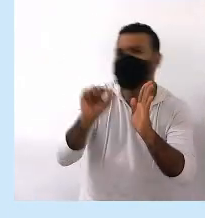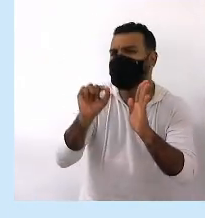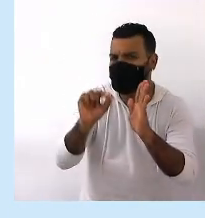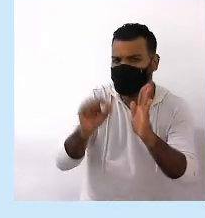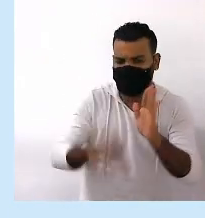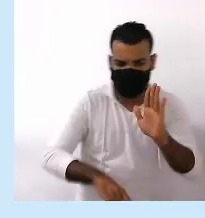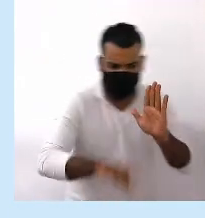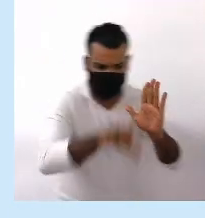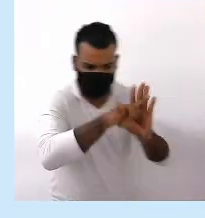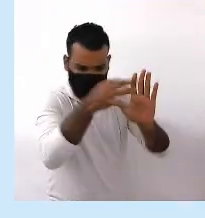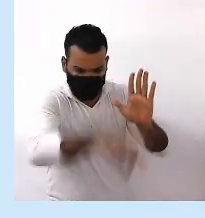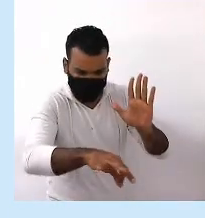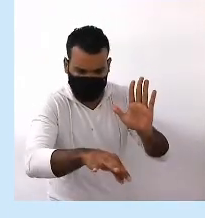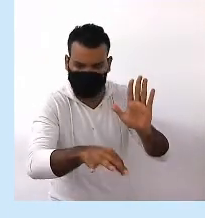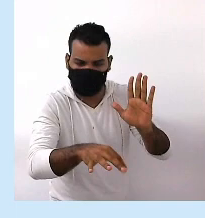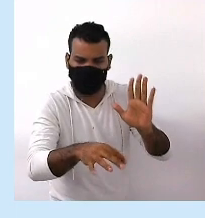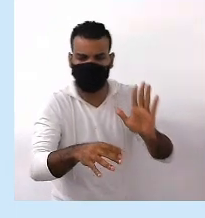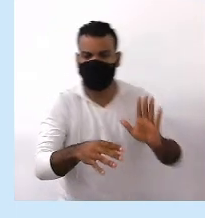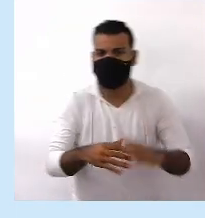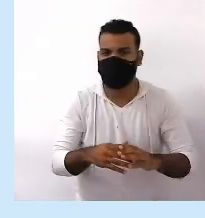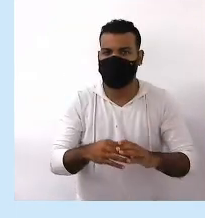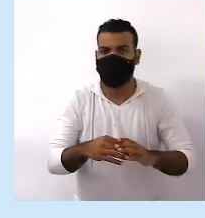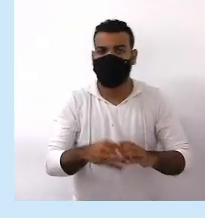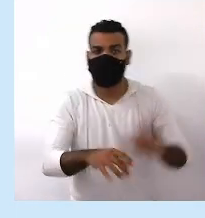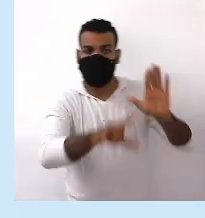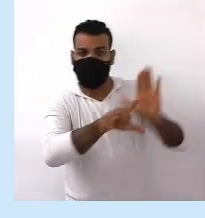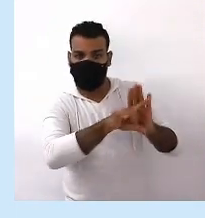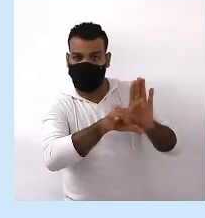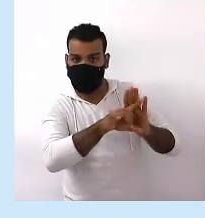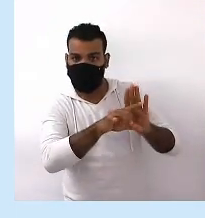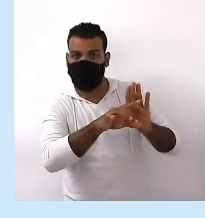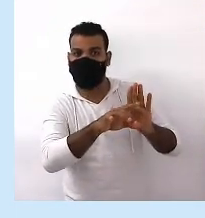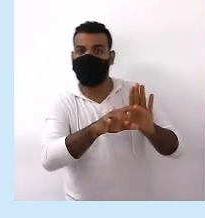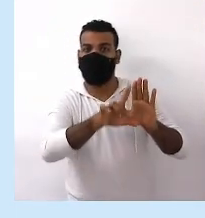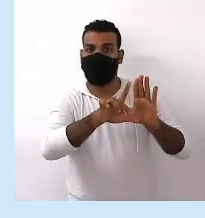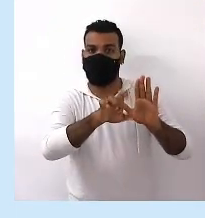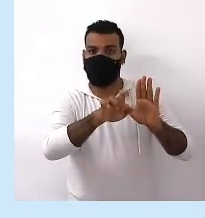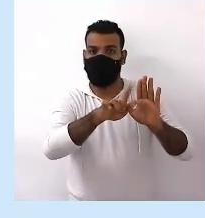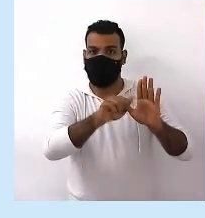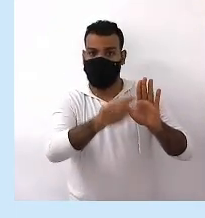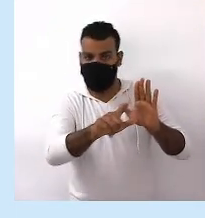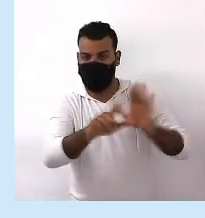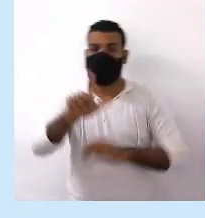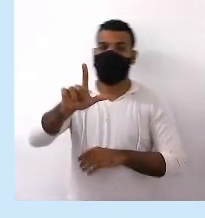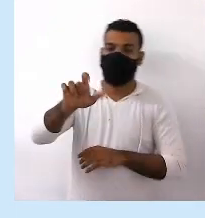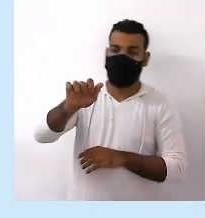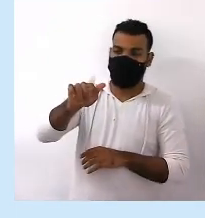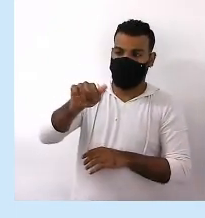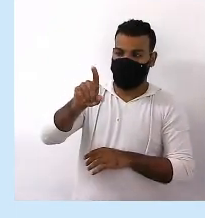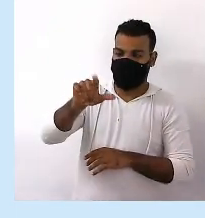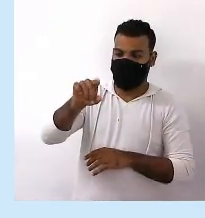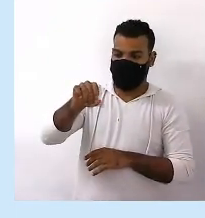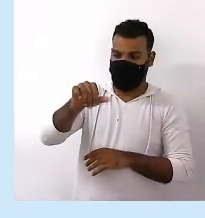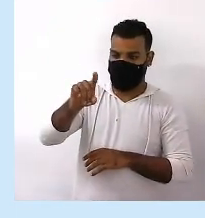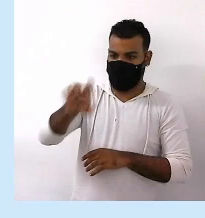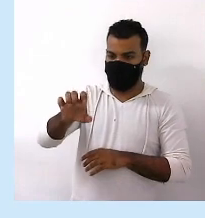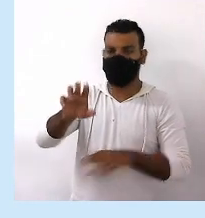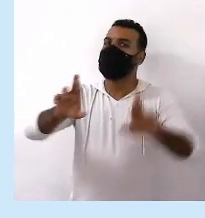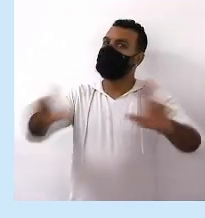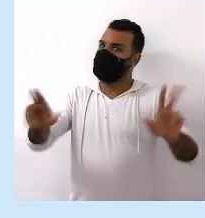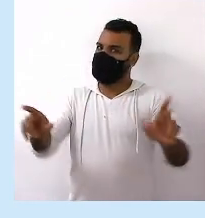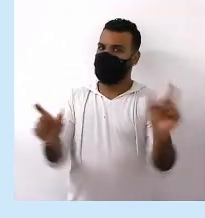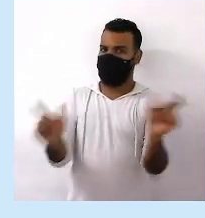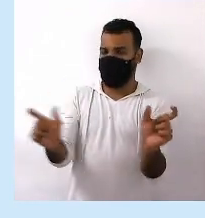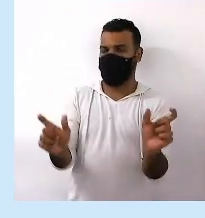legalidade? Lembrando que legal e legalidade são coisas diferentes Então, prepare o material, me acompanha,